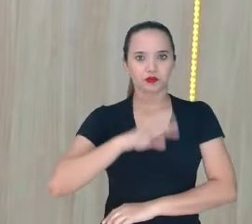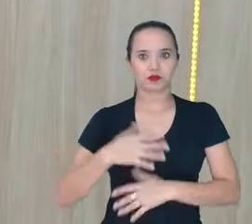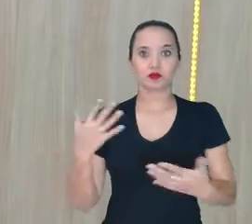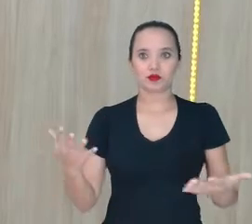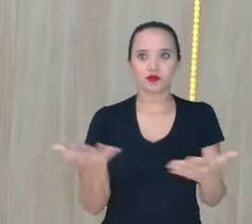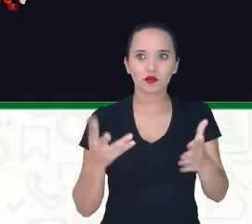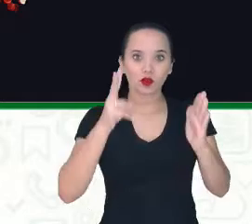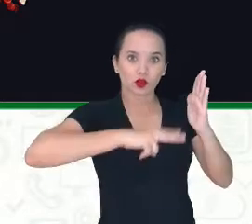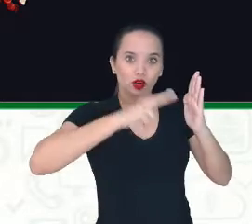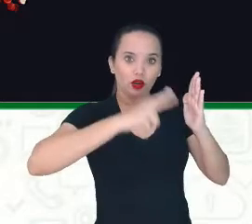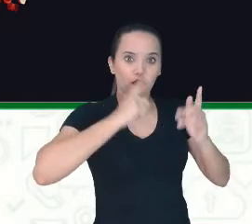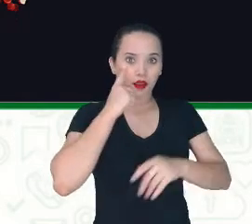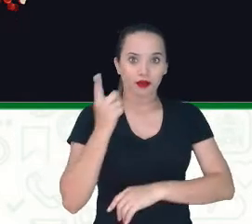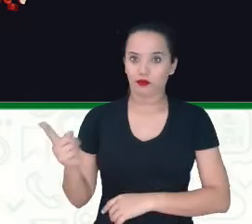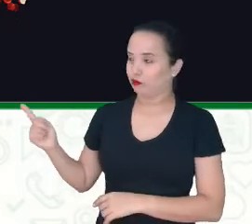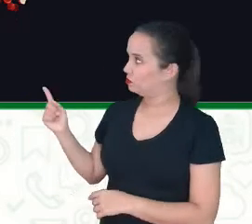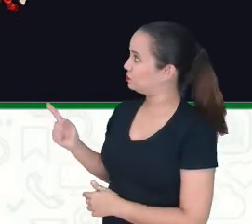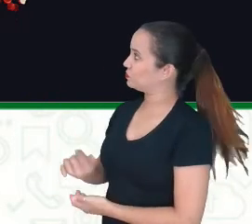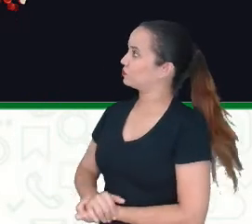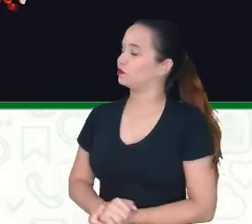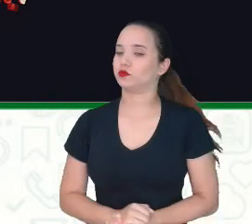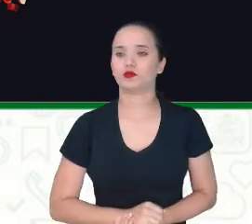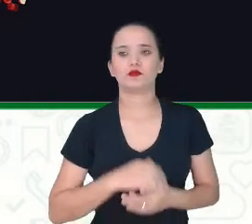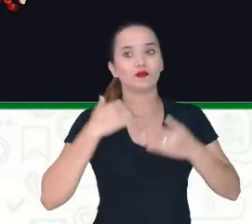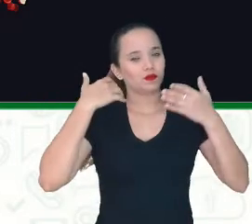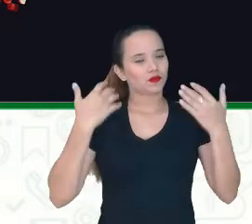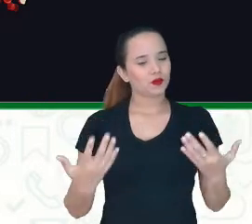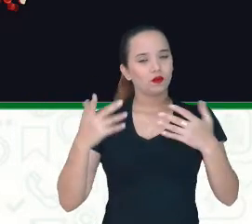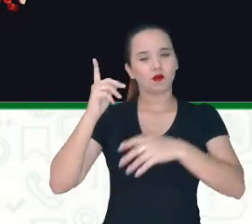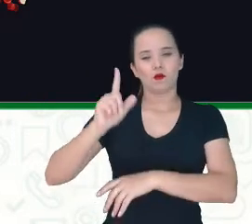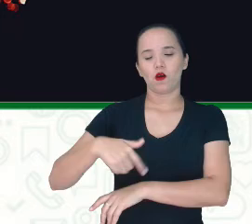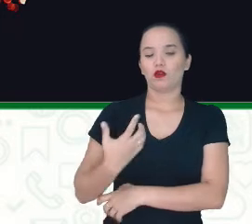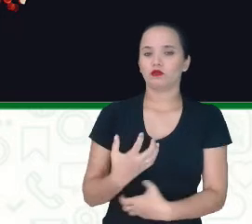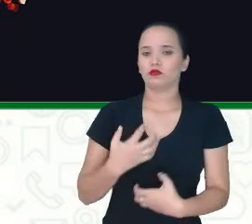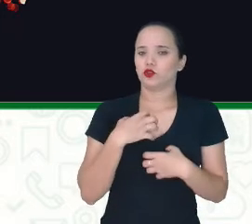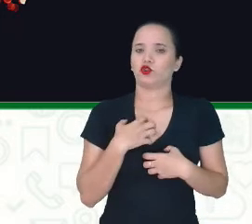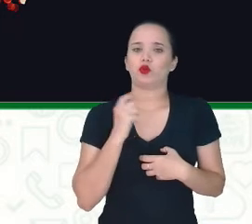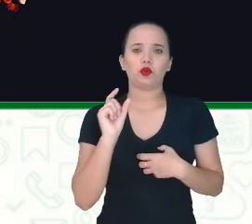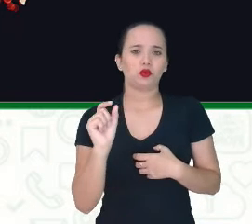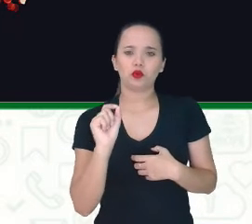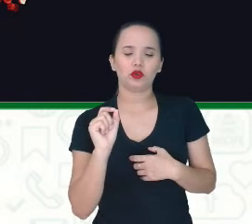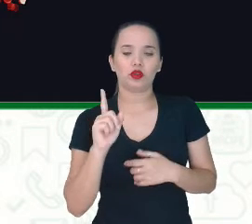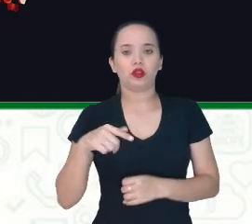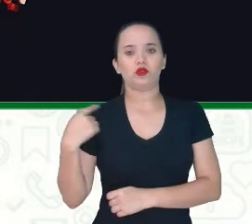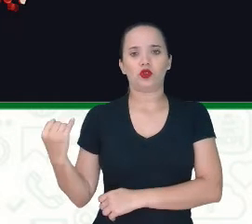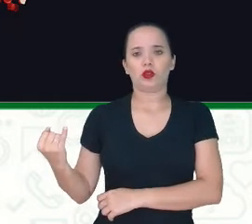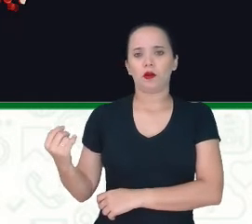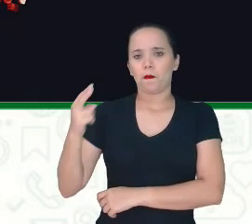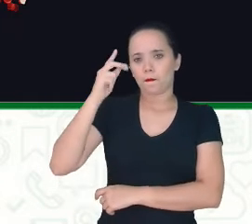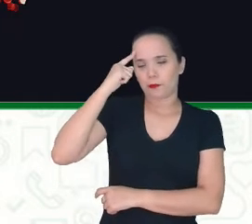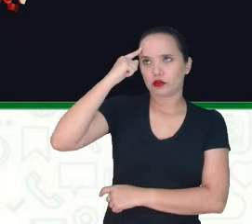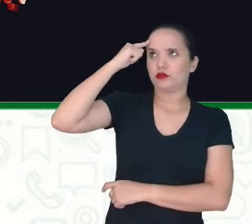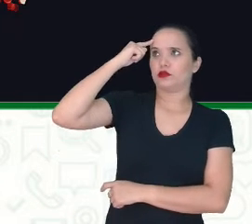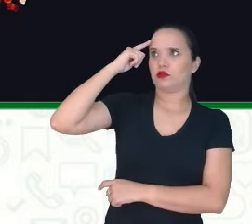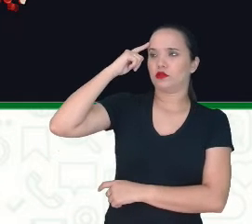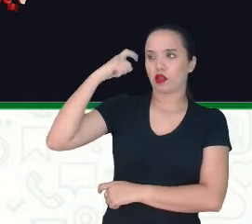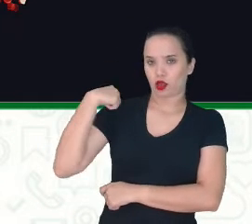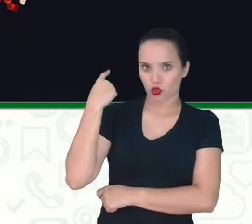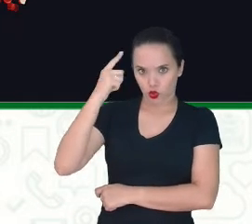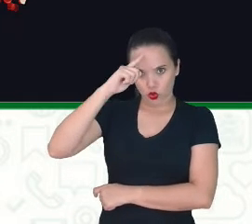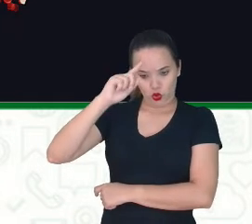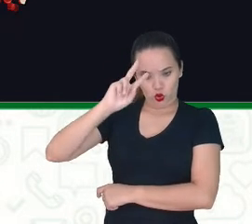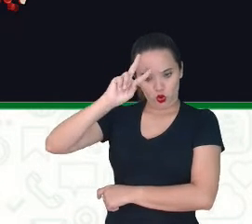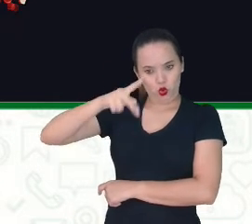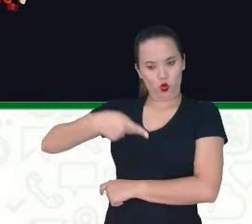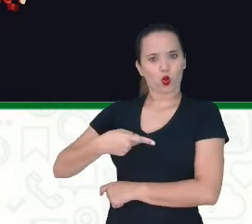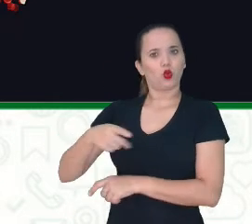tela Devagarzinho Então É uma maneira De se importar Com os outros Conosco E com